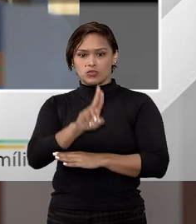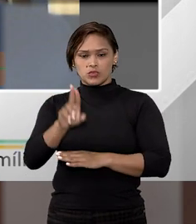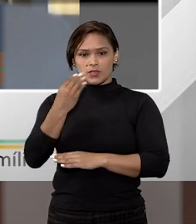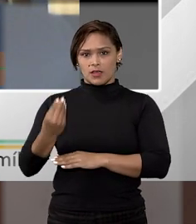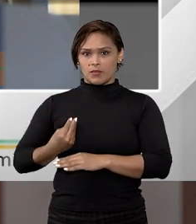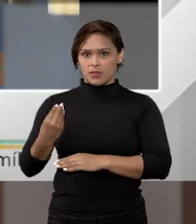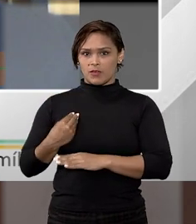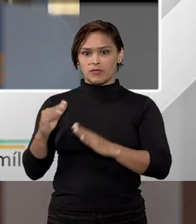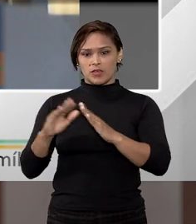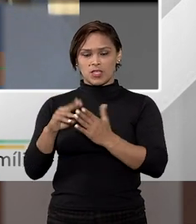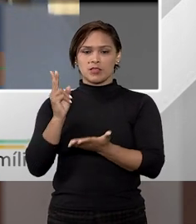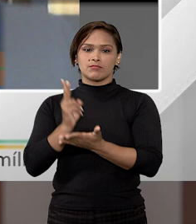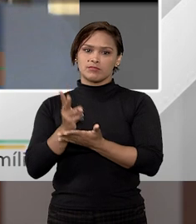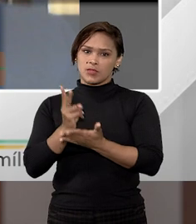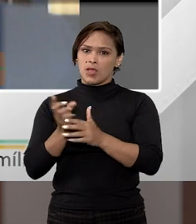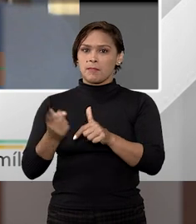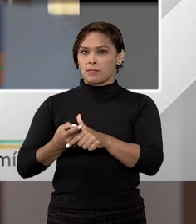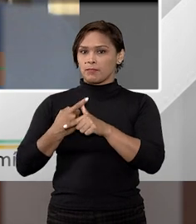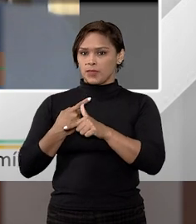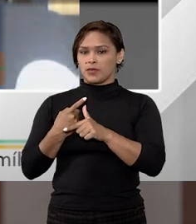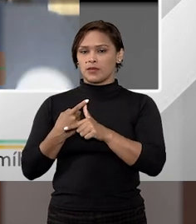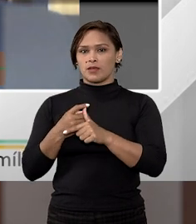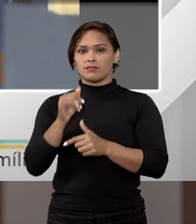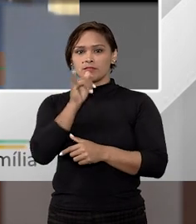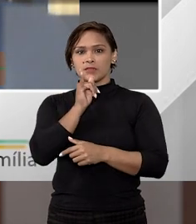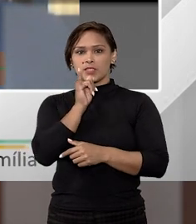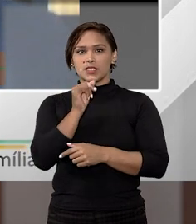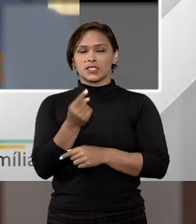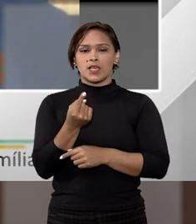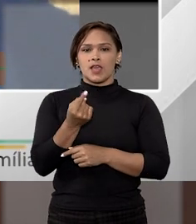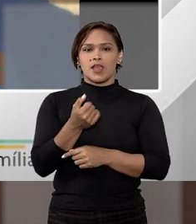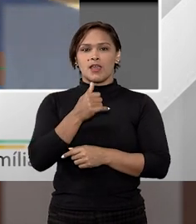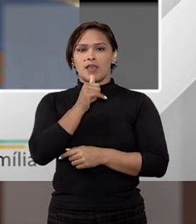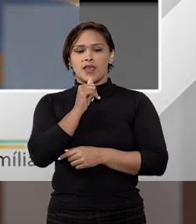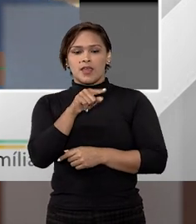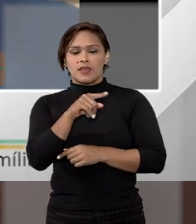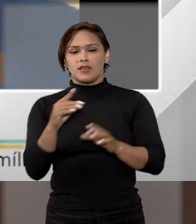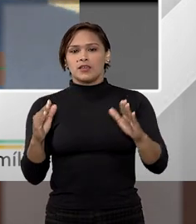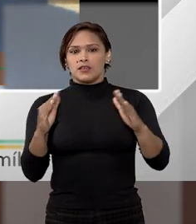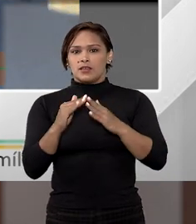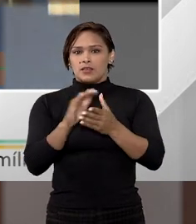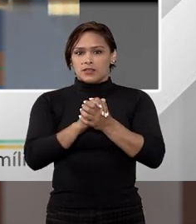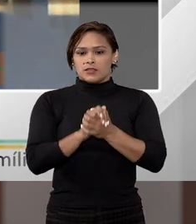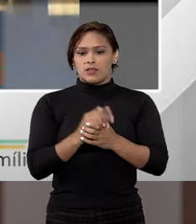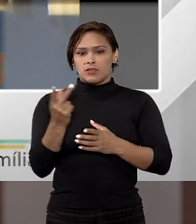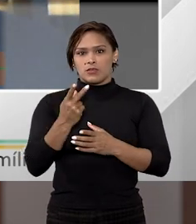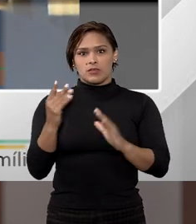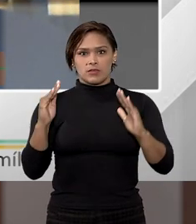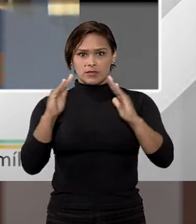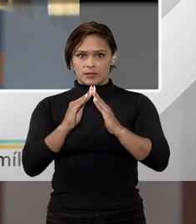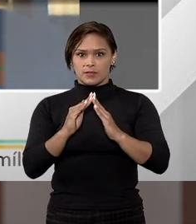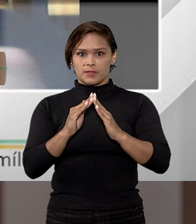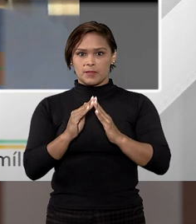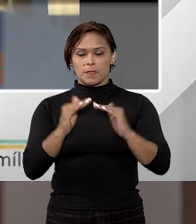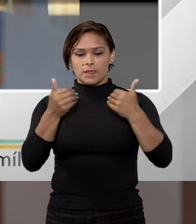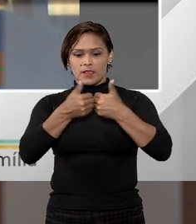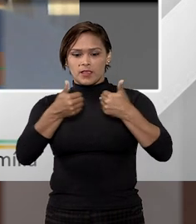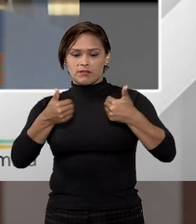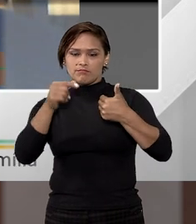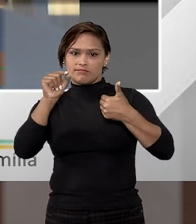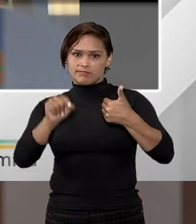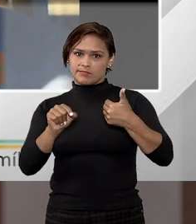para a sua residência, ele será empenhorável. E, por exemplo, digamos que esse casal tinha dois imóveis e eles se